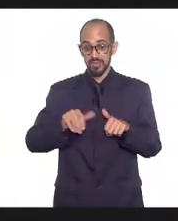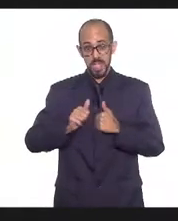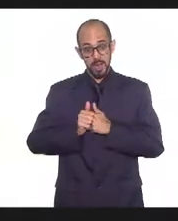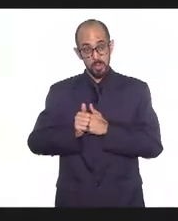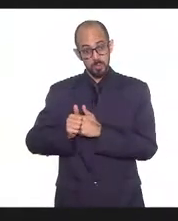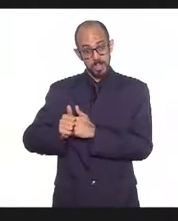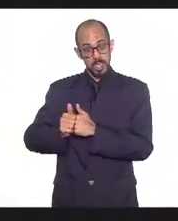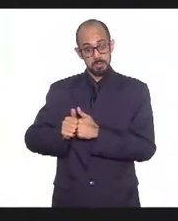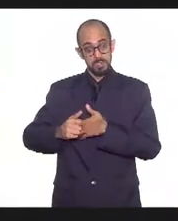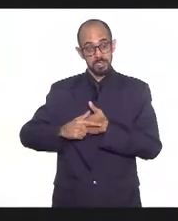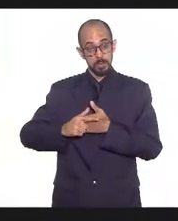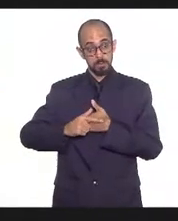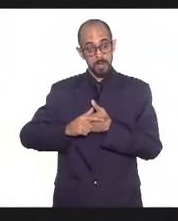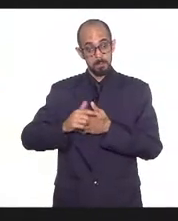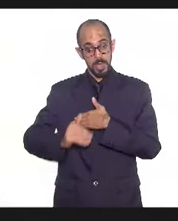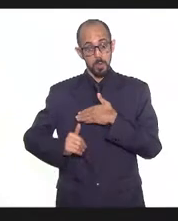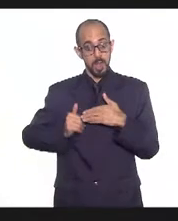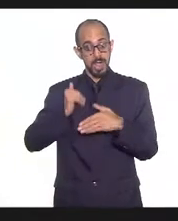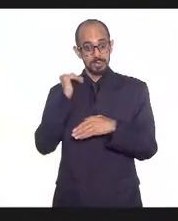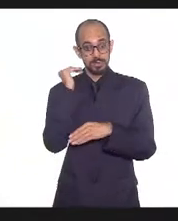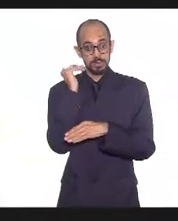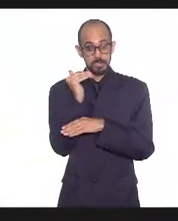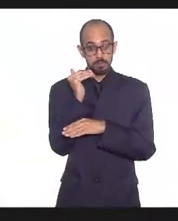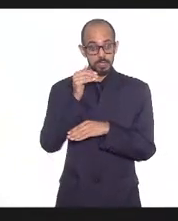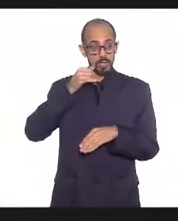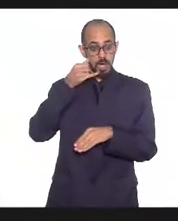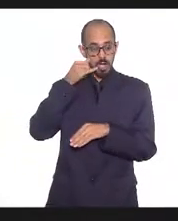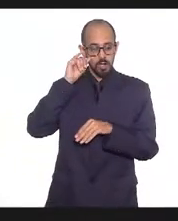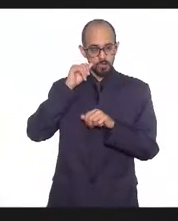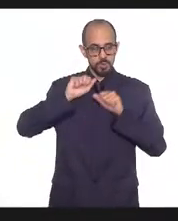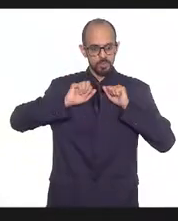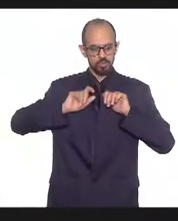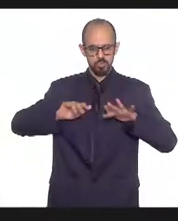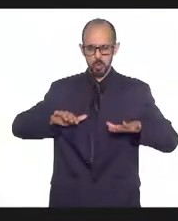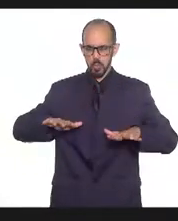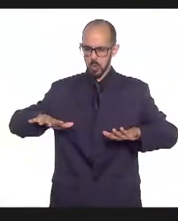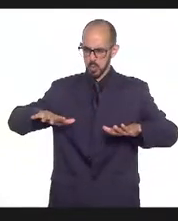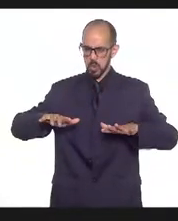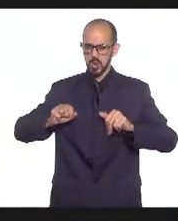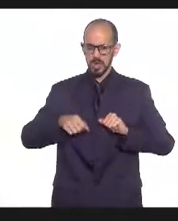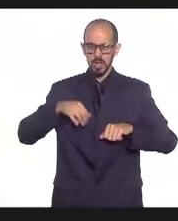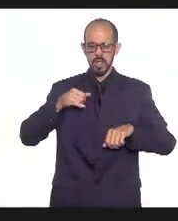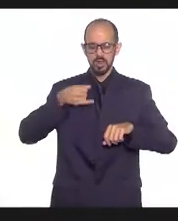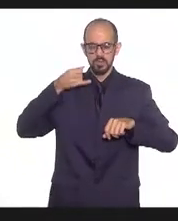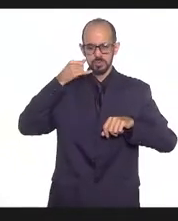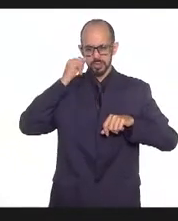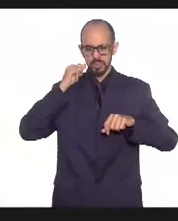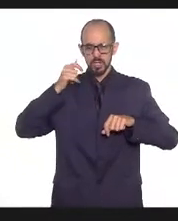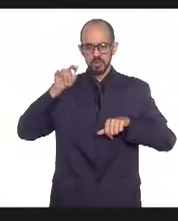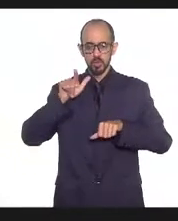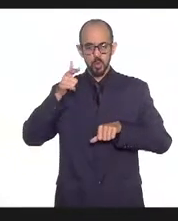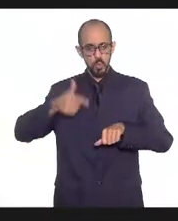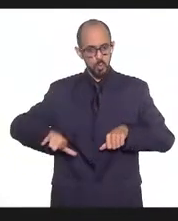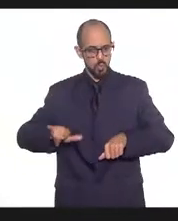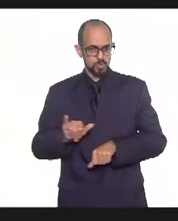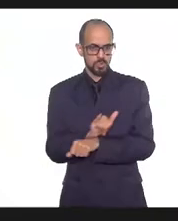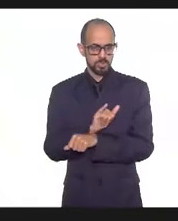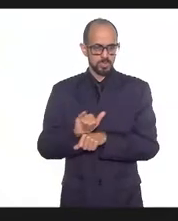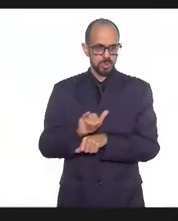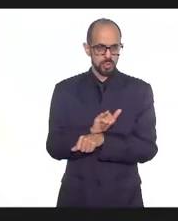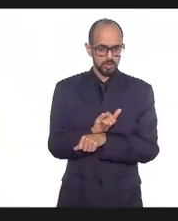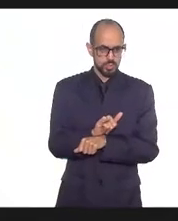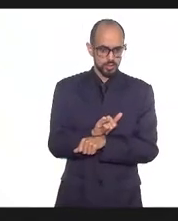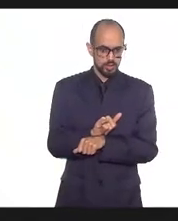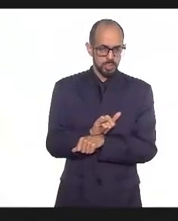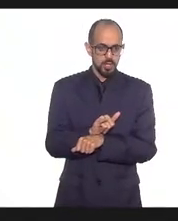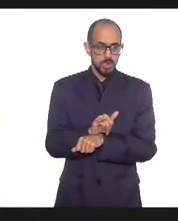ele tem um papel maior de estar prevenindo que outros adoeçam, precavendo, enfim, trabalhando em outras situações. E hoje a